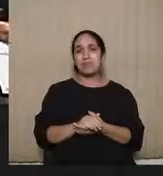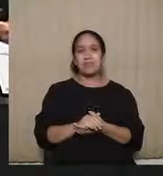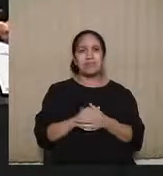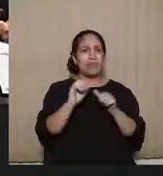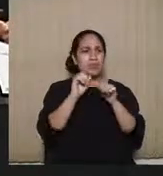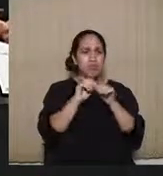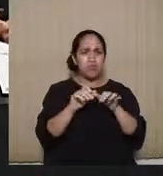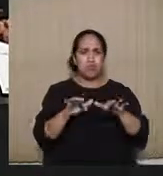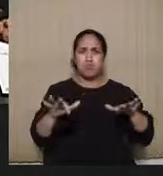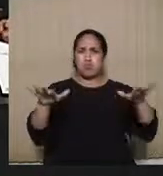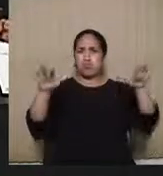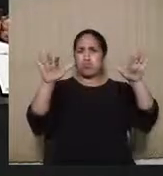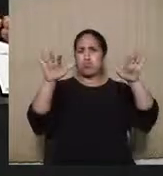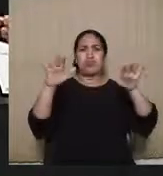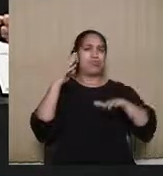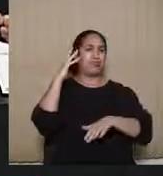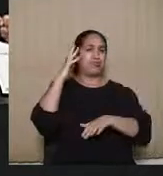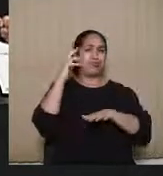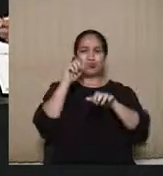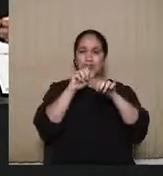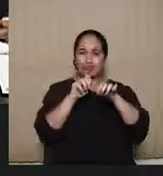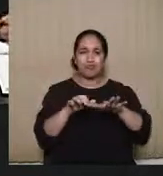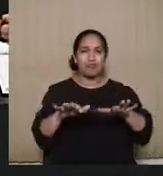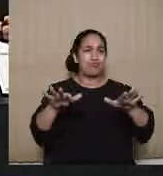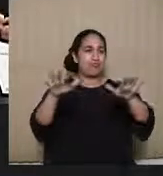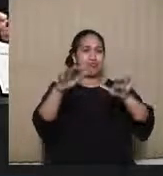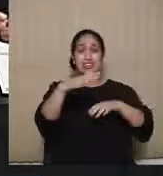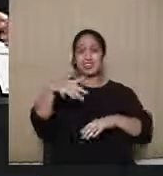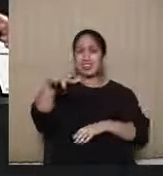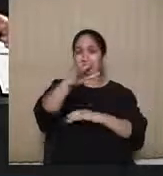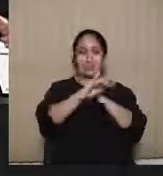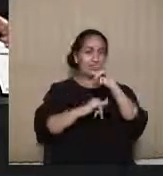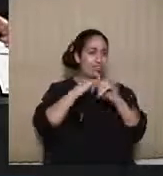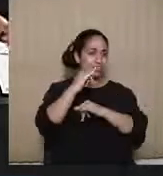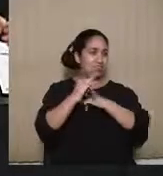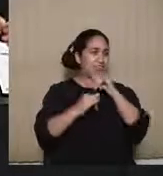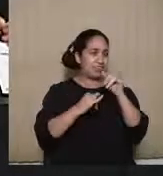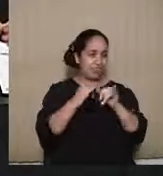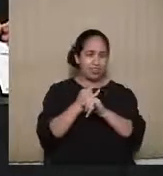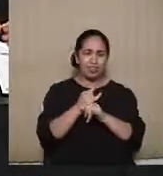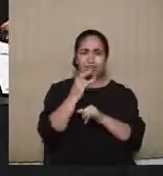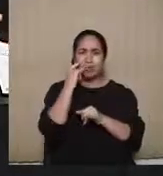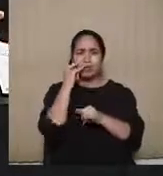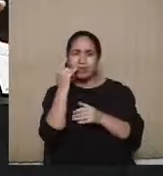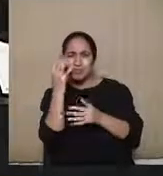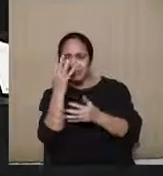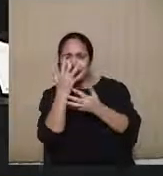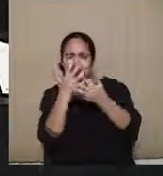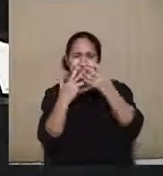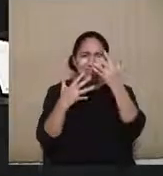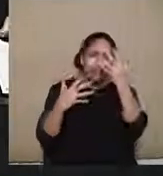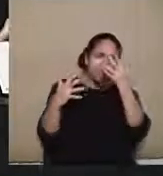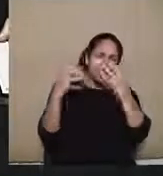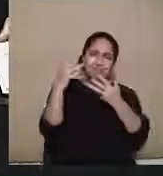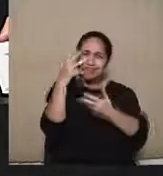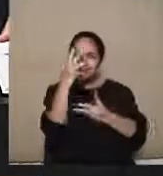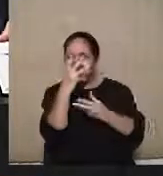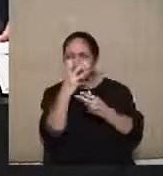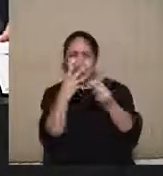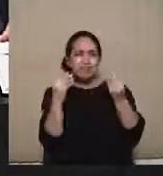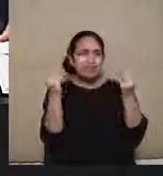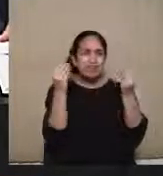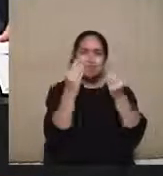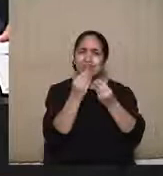difundir discursos no ambiente da internet, é cada vez mais nebulosa, mais conflituosa, mais gris,